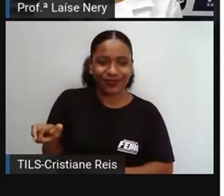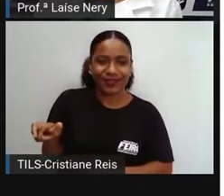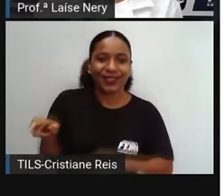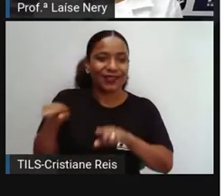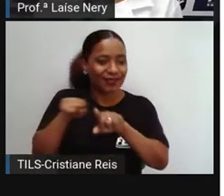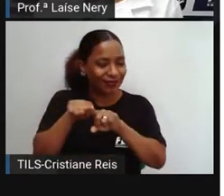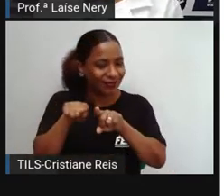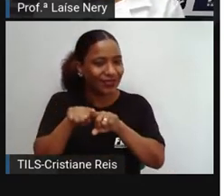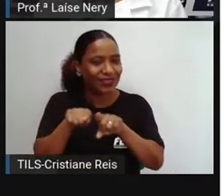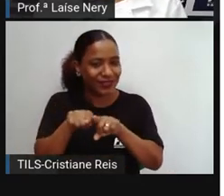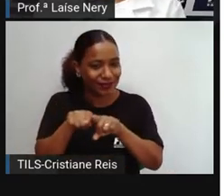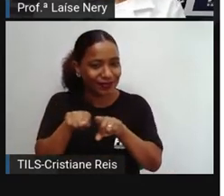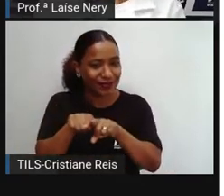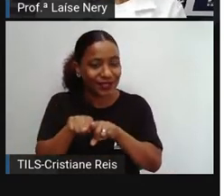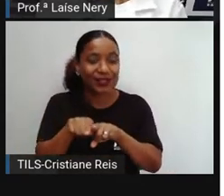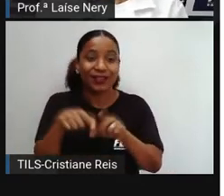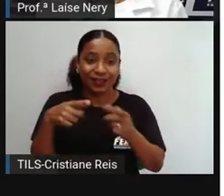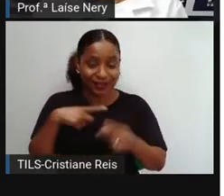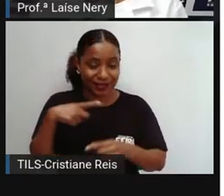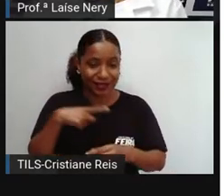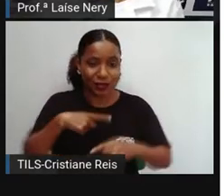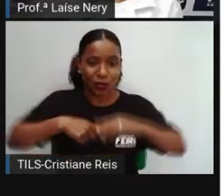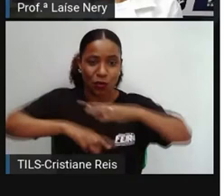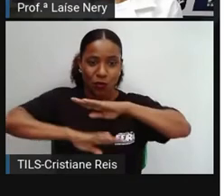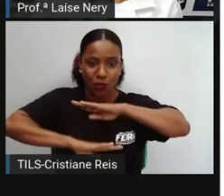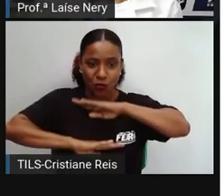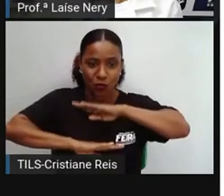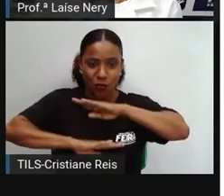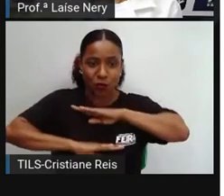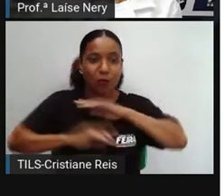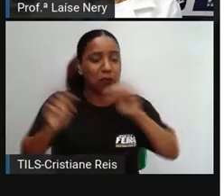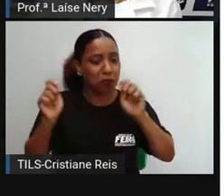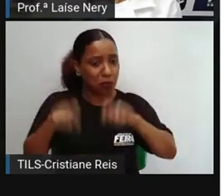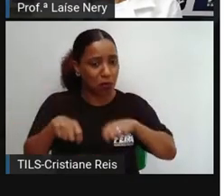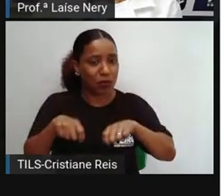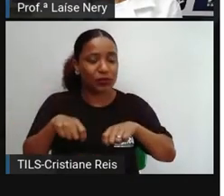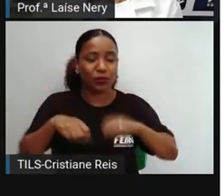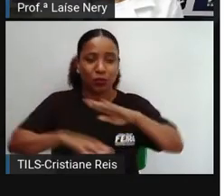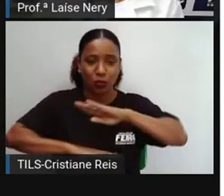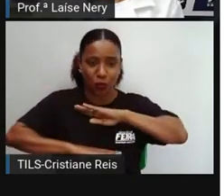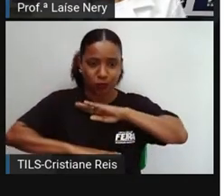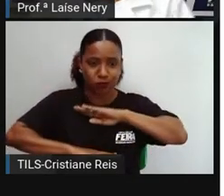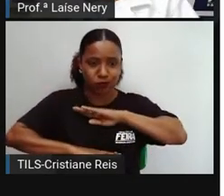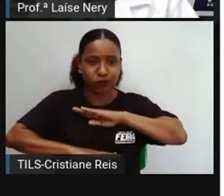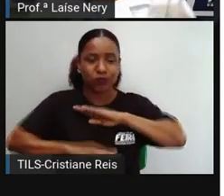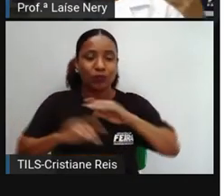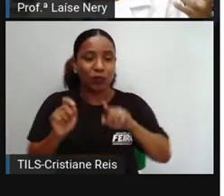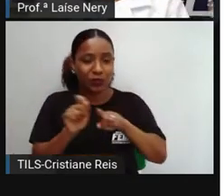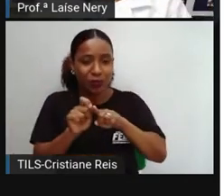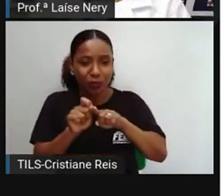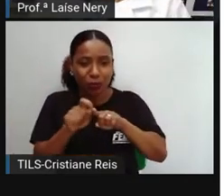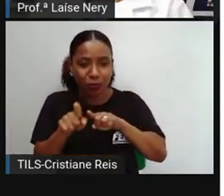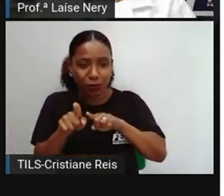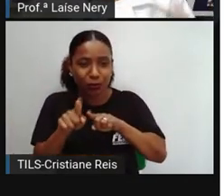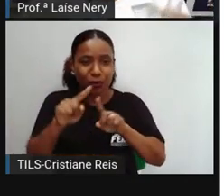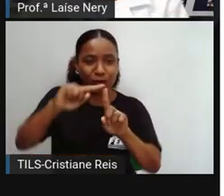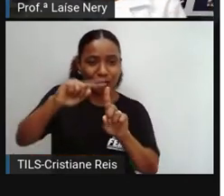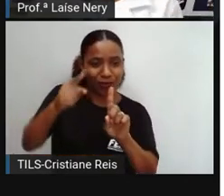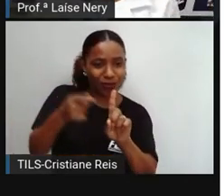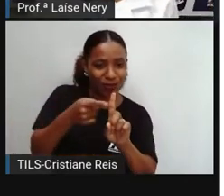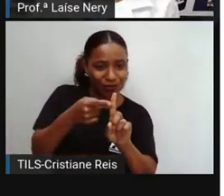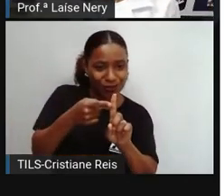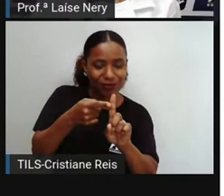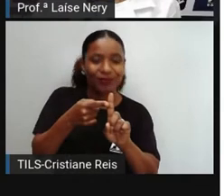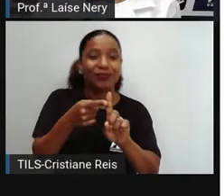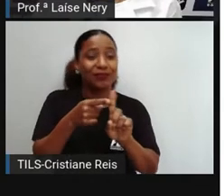vai se tornar apto a gerar um filho, podendo produzir sêmen. E também no